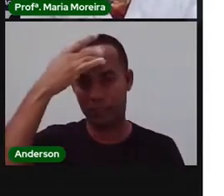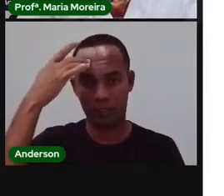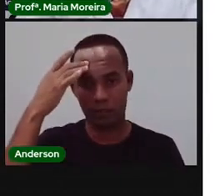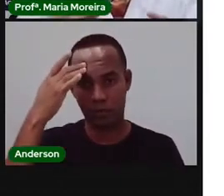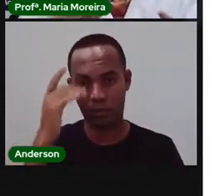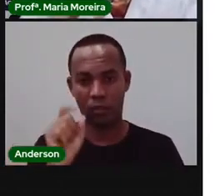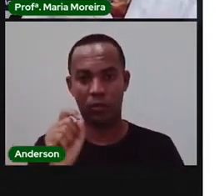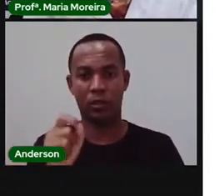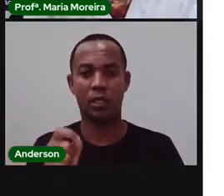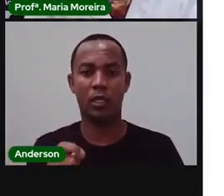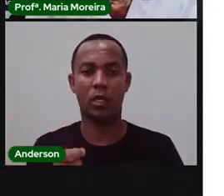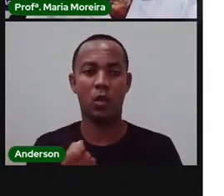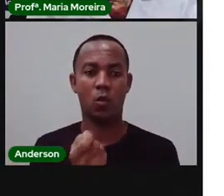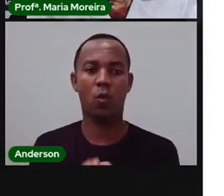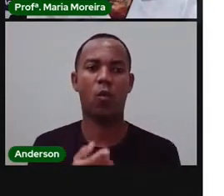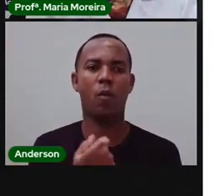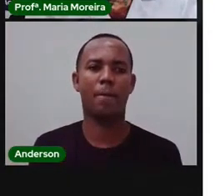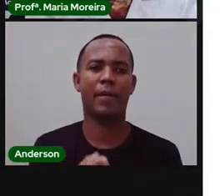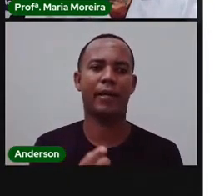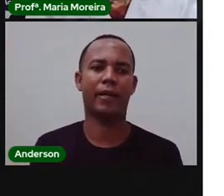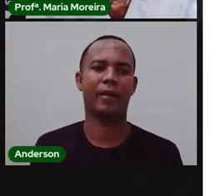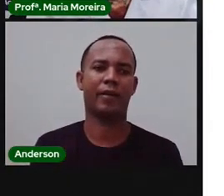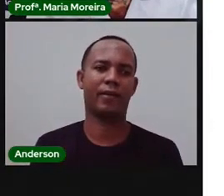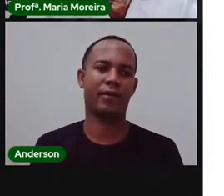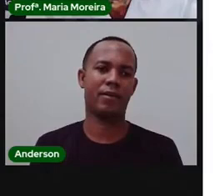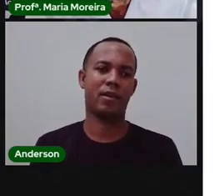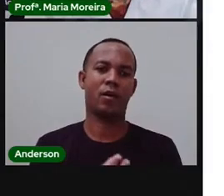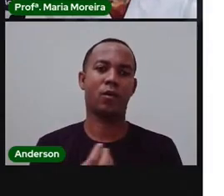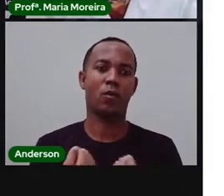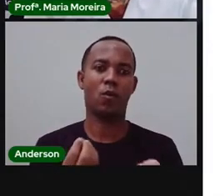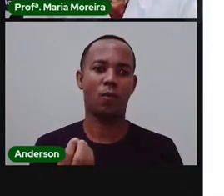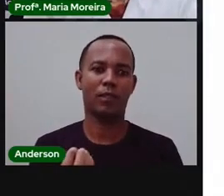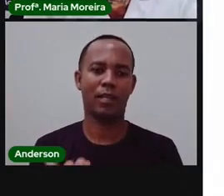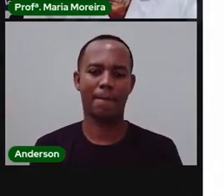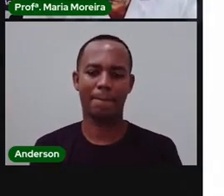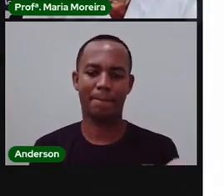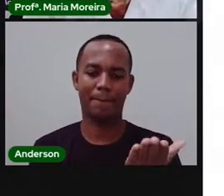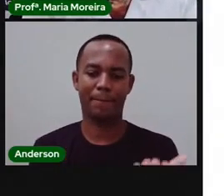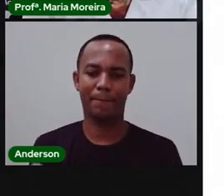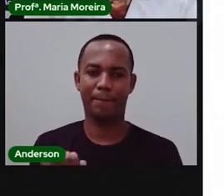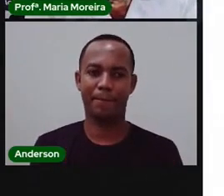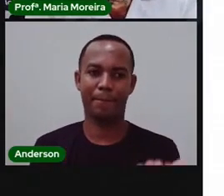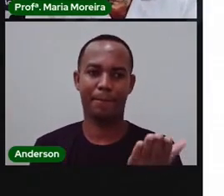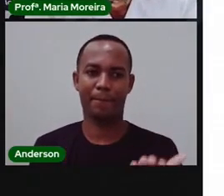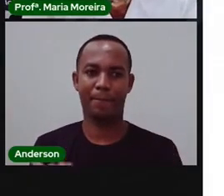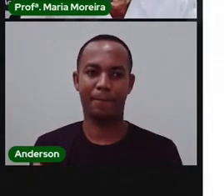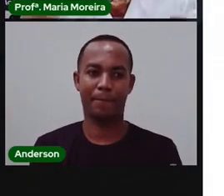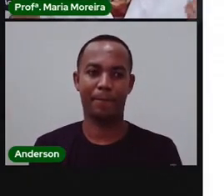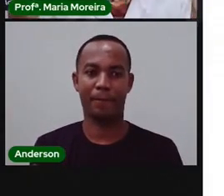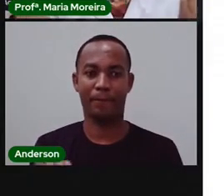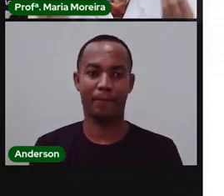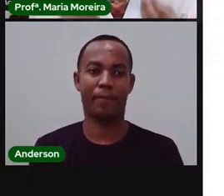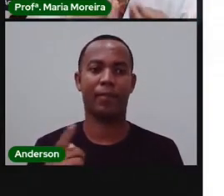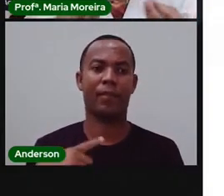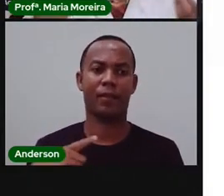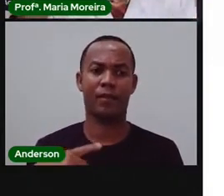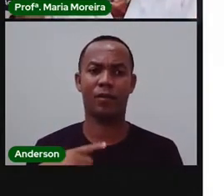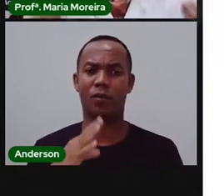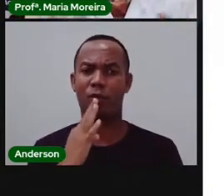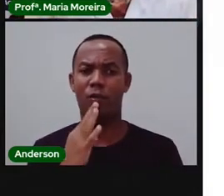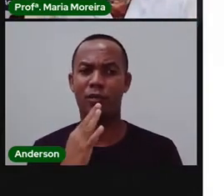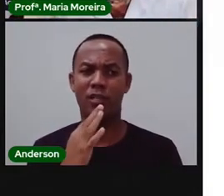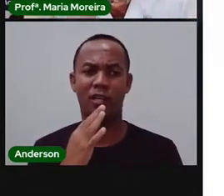compram no quilo. No quilo. Então, o quilo é a unidade de medida, que ela é conhecida